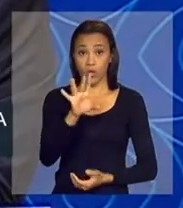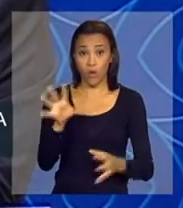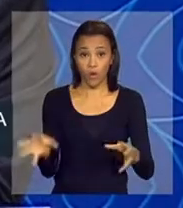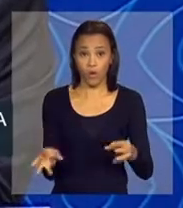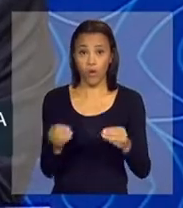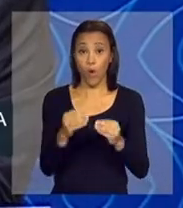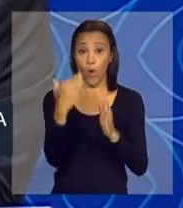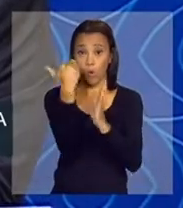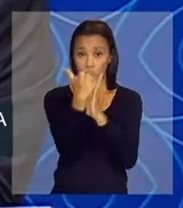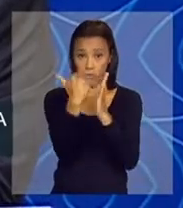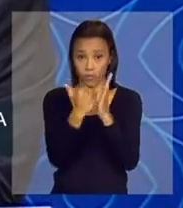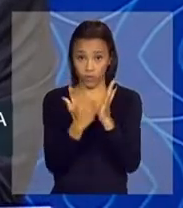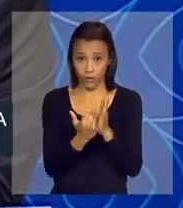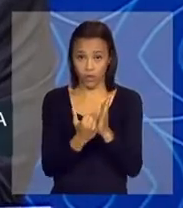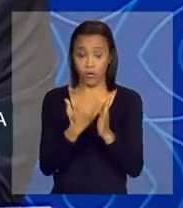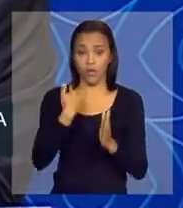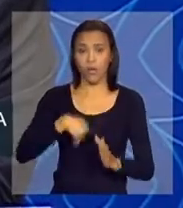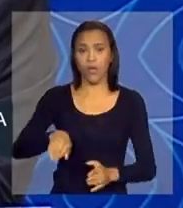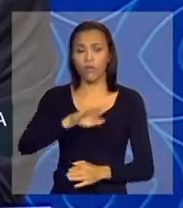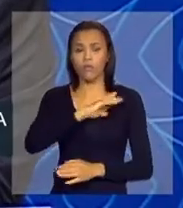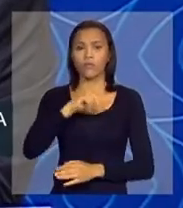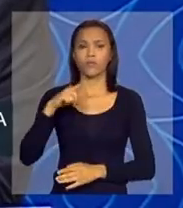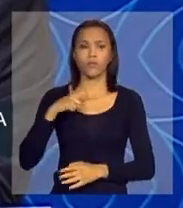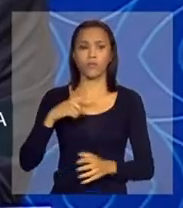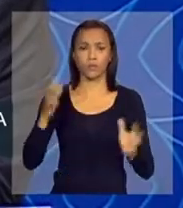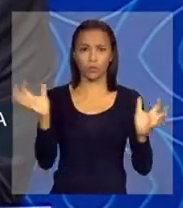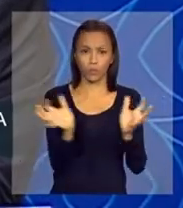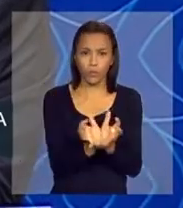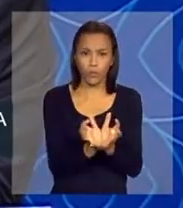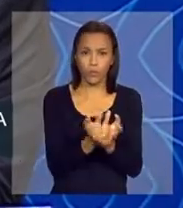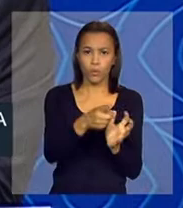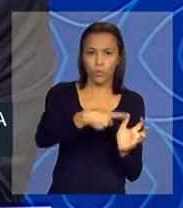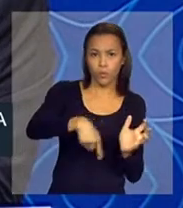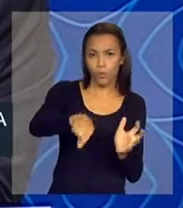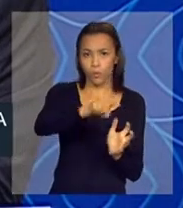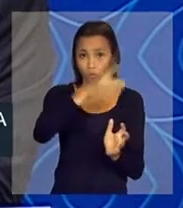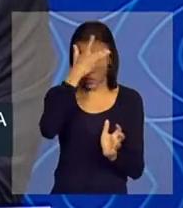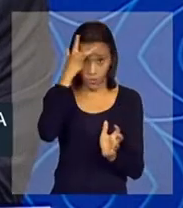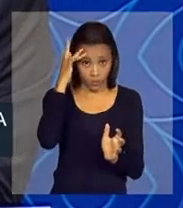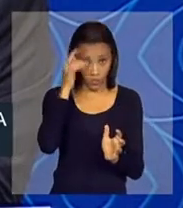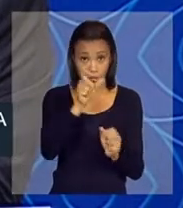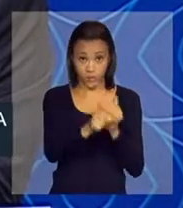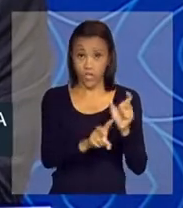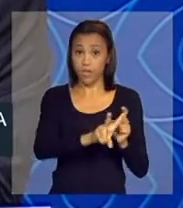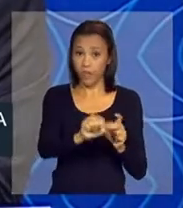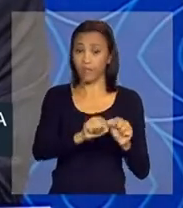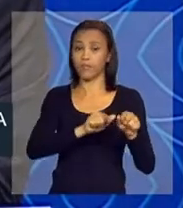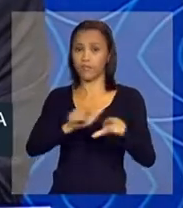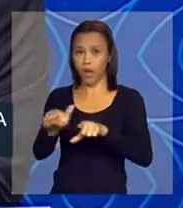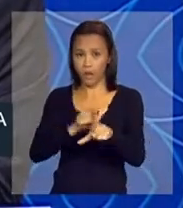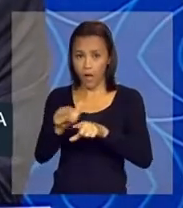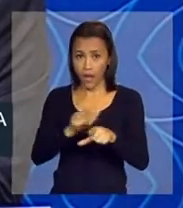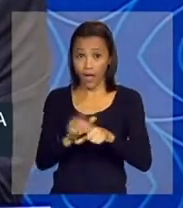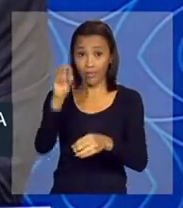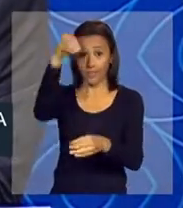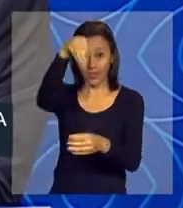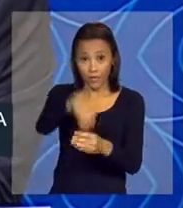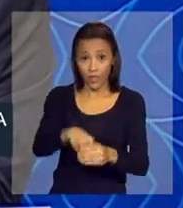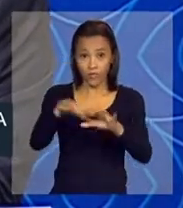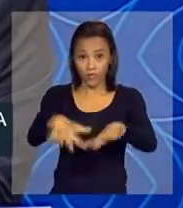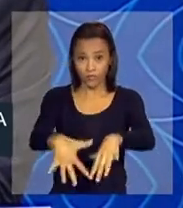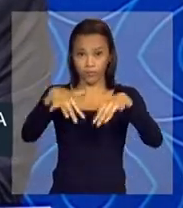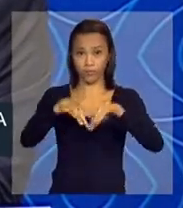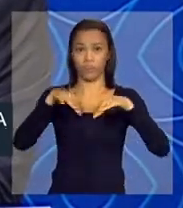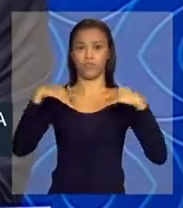do programa, nós temos um grupo que vai trabalhar na operação da Copa do Mundo nos estádios, a grande maioria